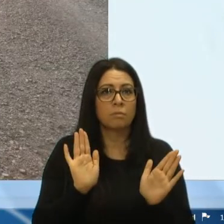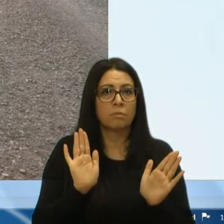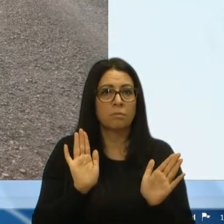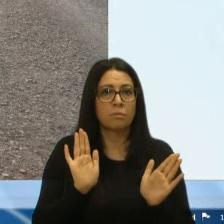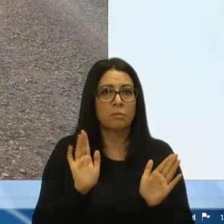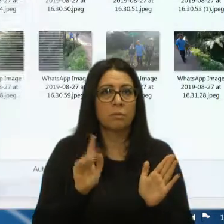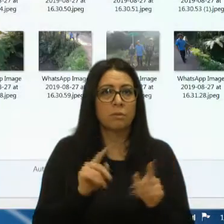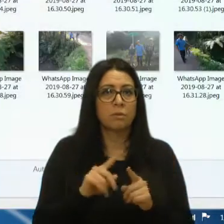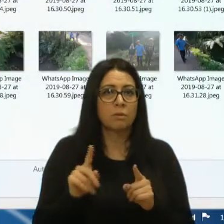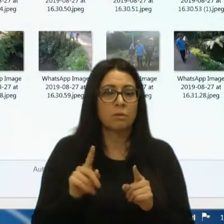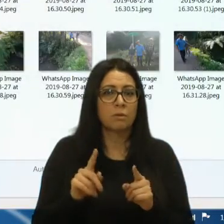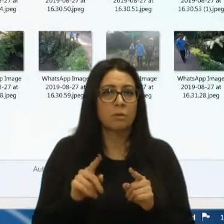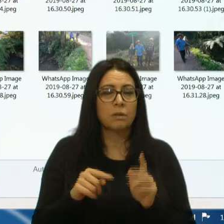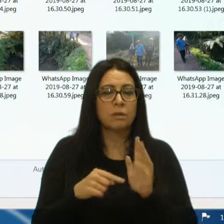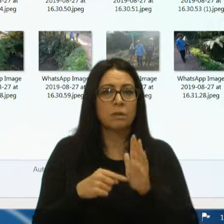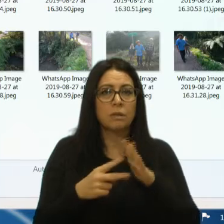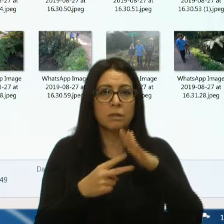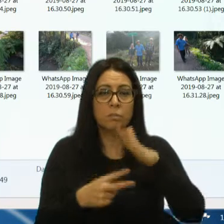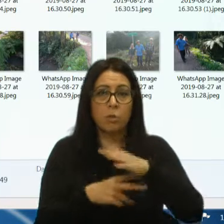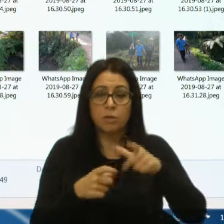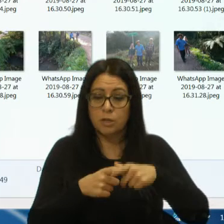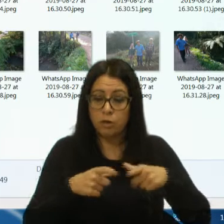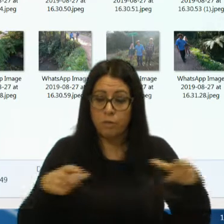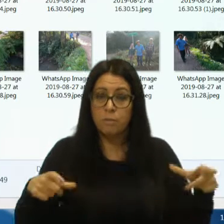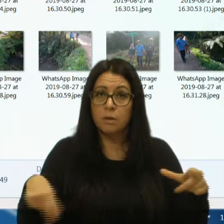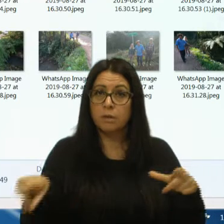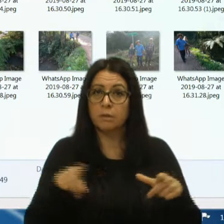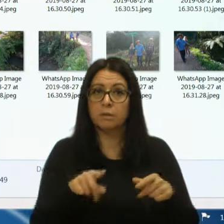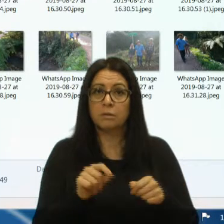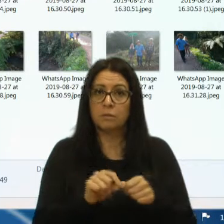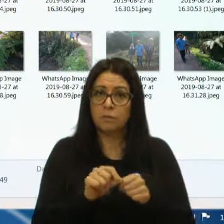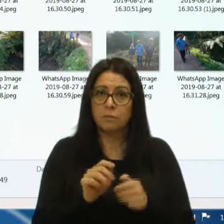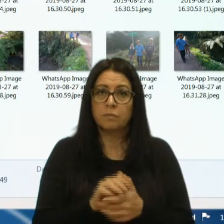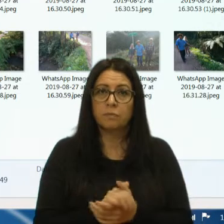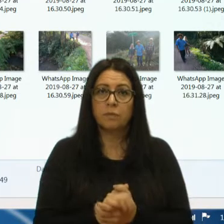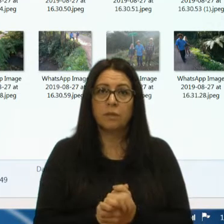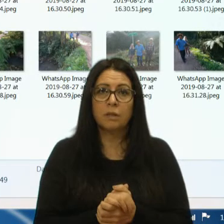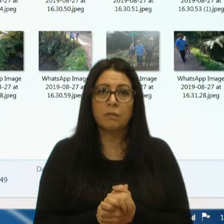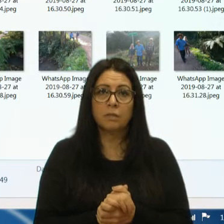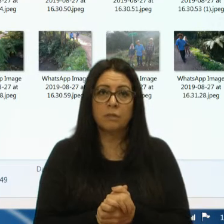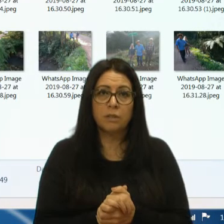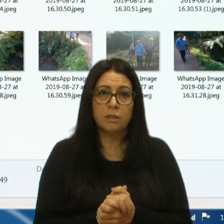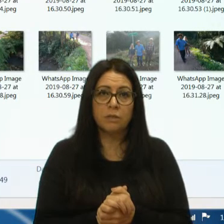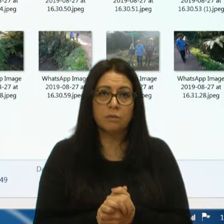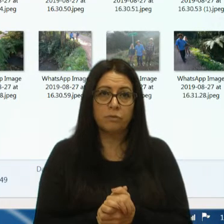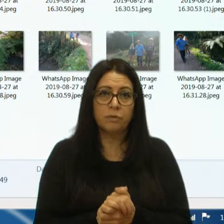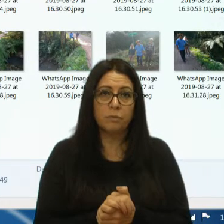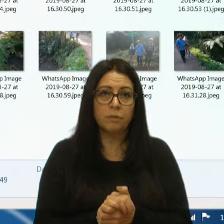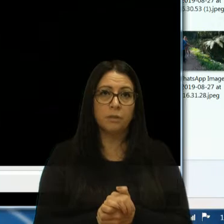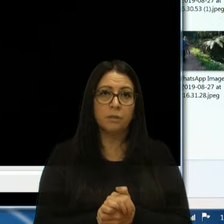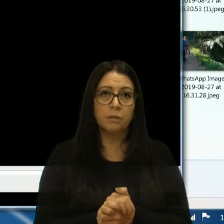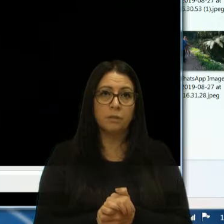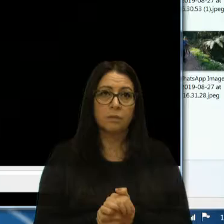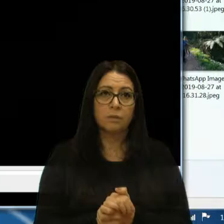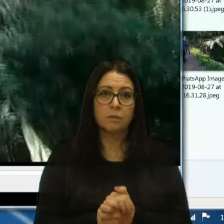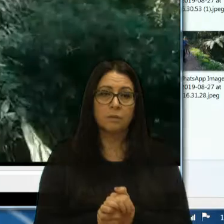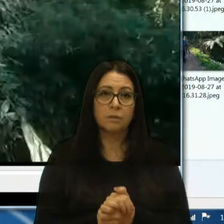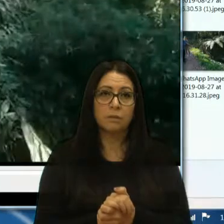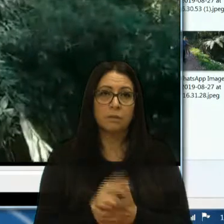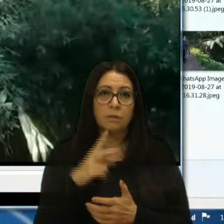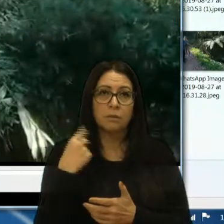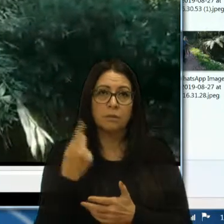que essas pontes, sejam ampliadas, e, e, sejam feitas, com guardireio, com sinalização, ação, porque,